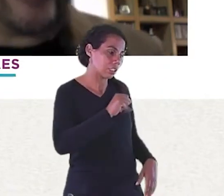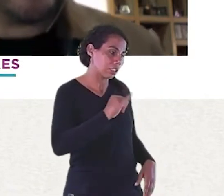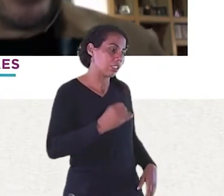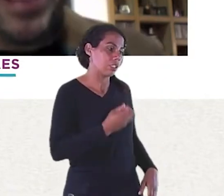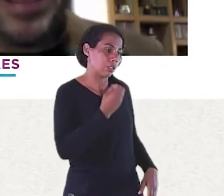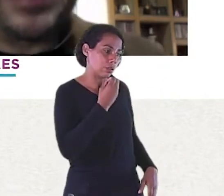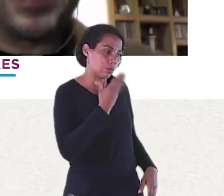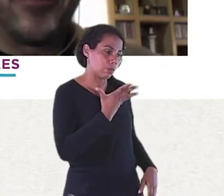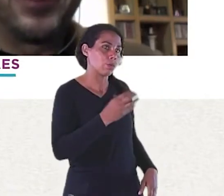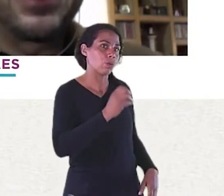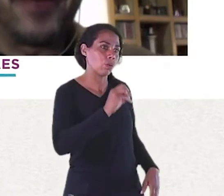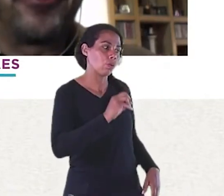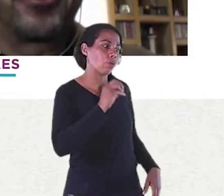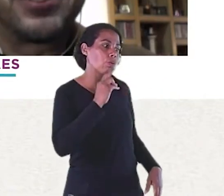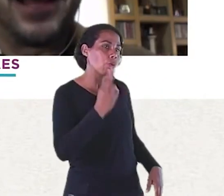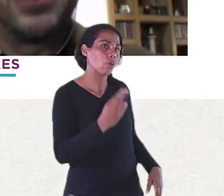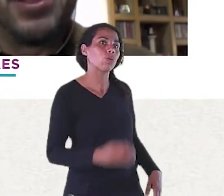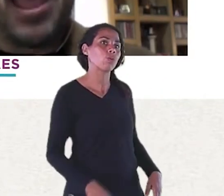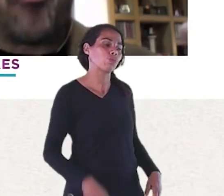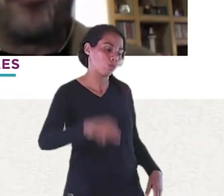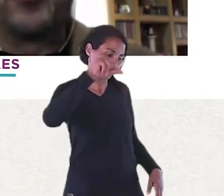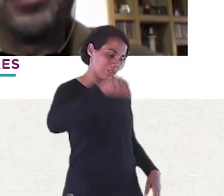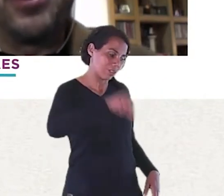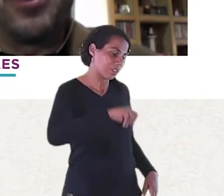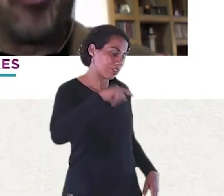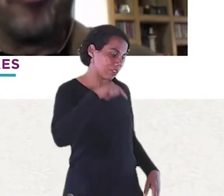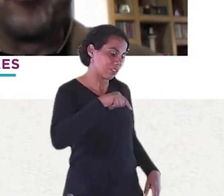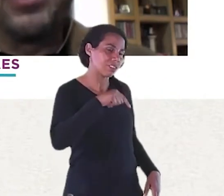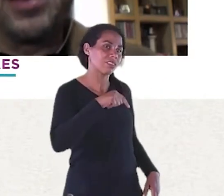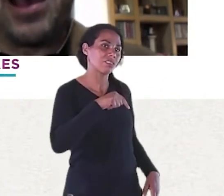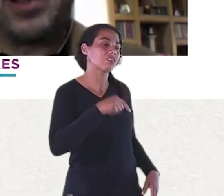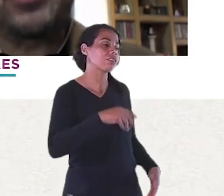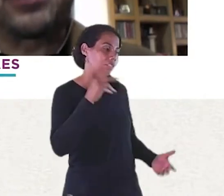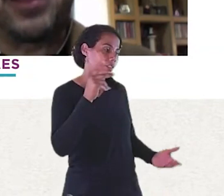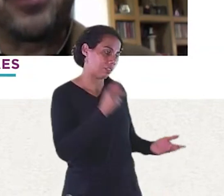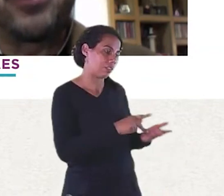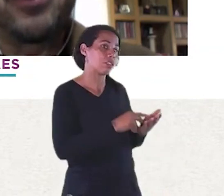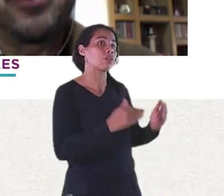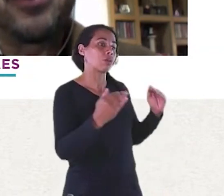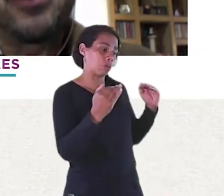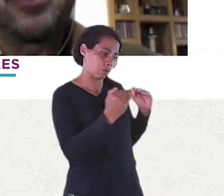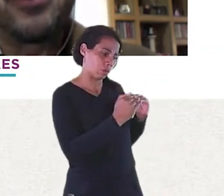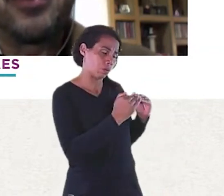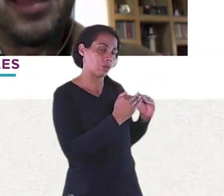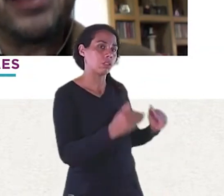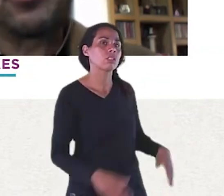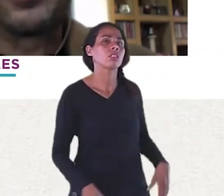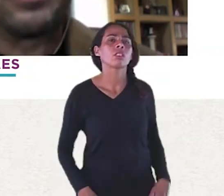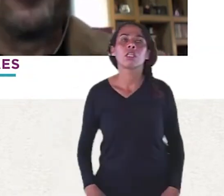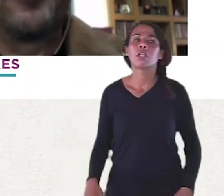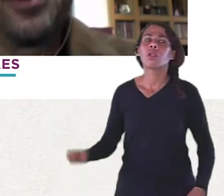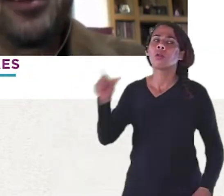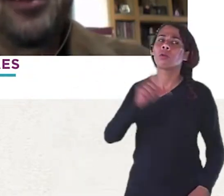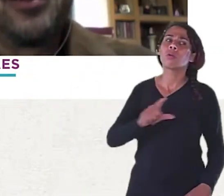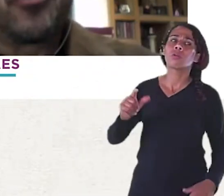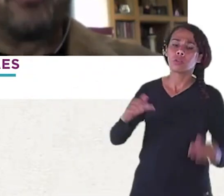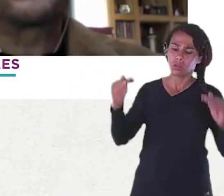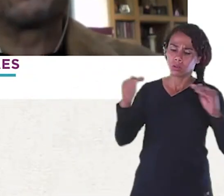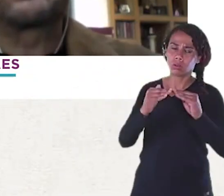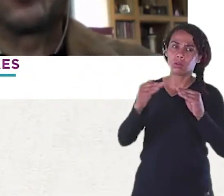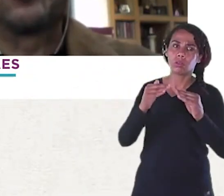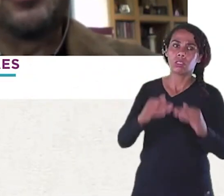Lógico do É esse que é o grande Desafio do design É como unir Como unir A arte e a técnica É esse que o desafio